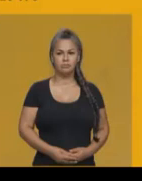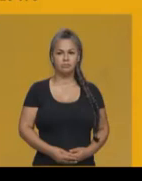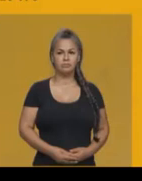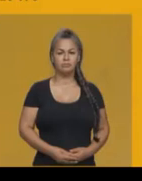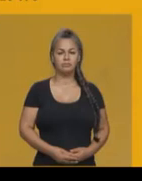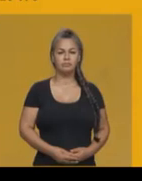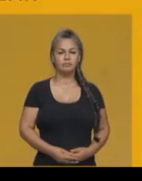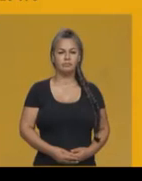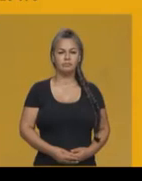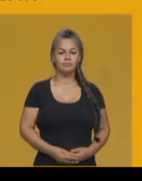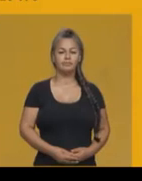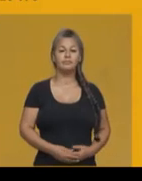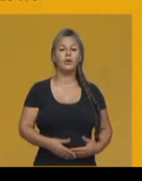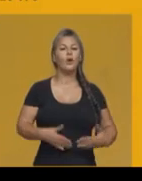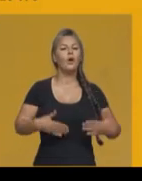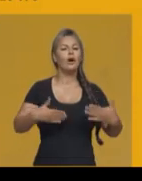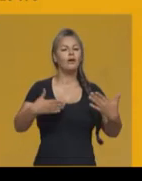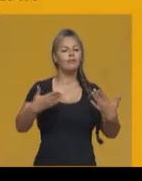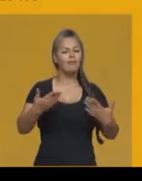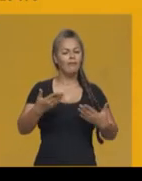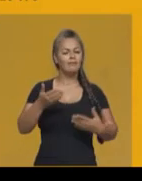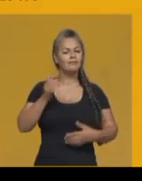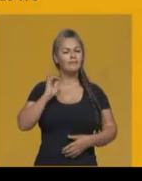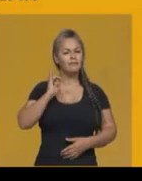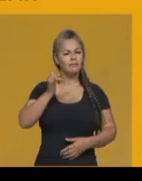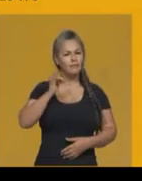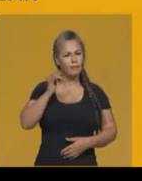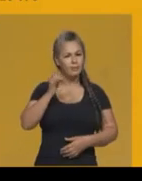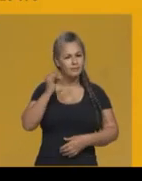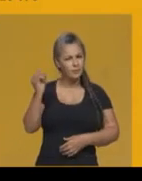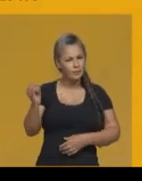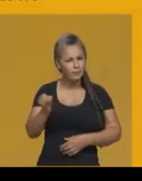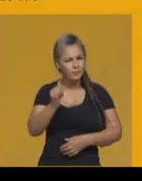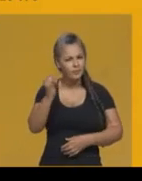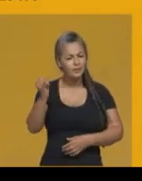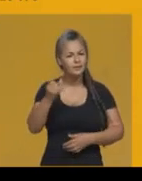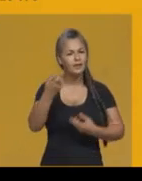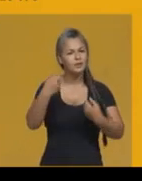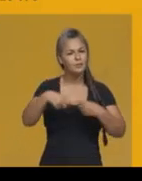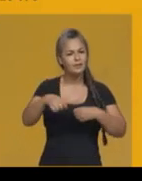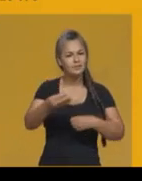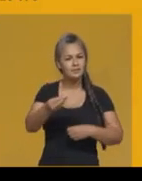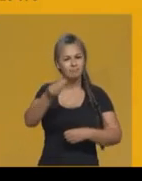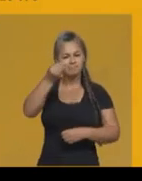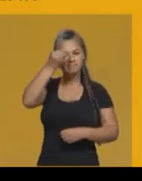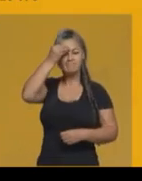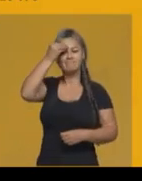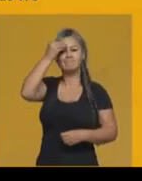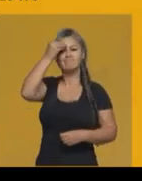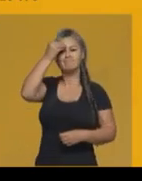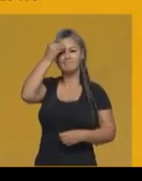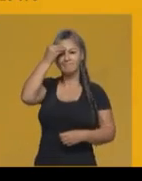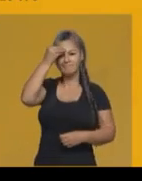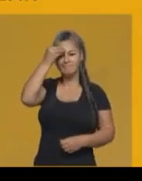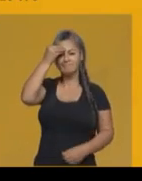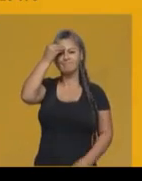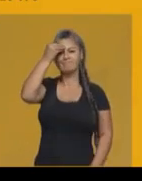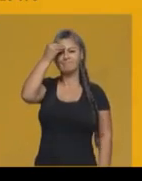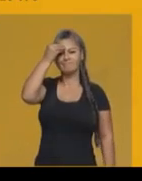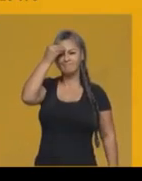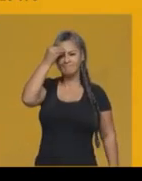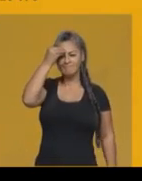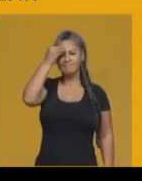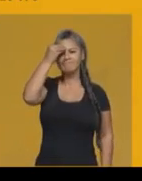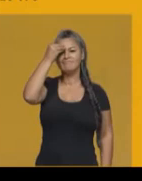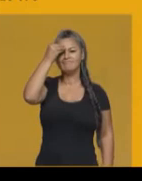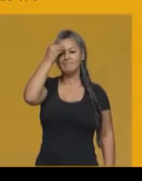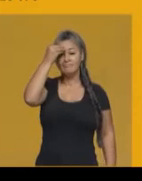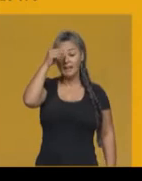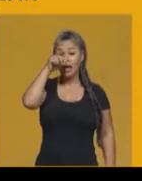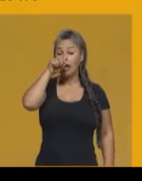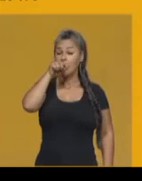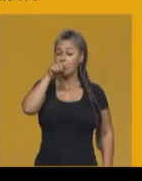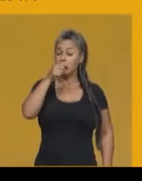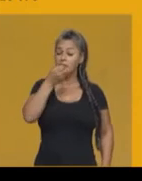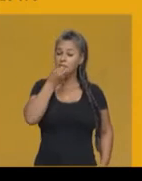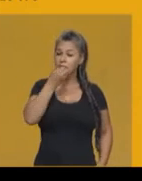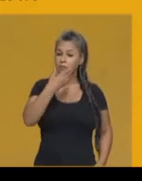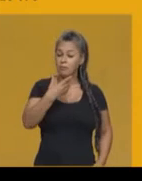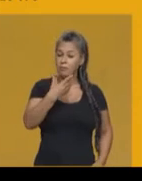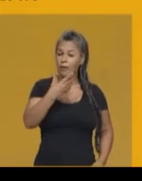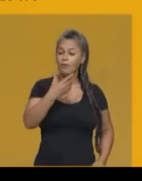Um outro fator muito importante que levou ao processo de independência do Brasil